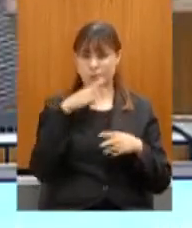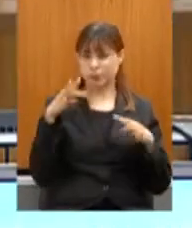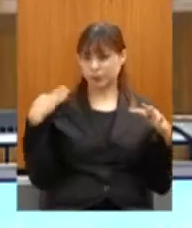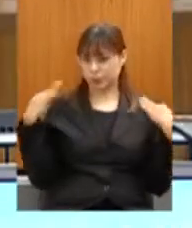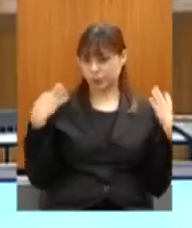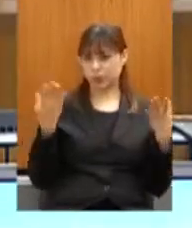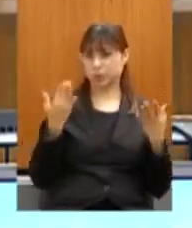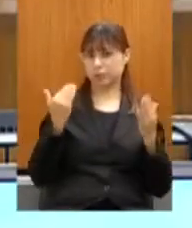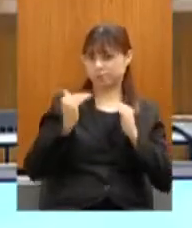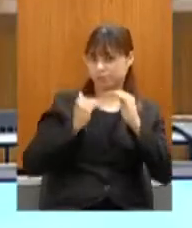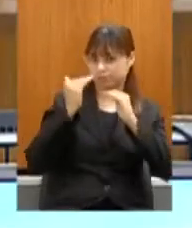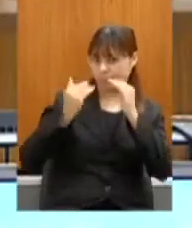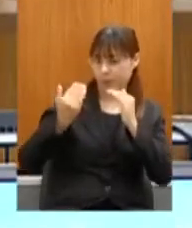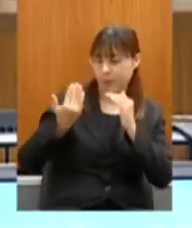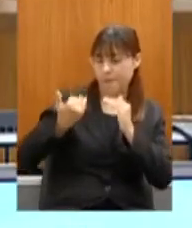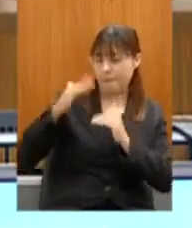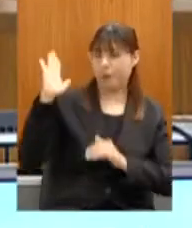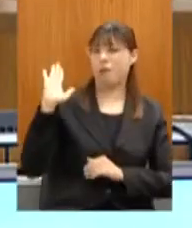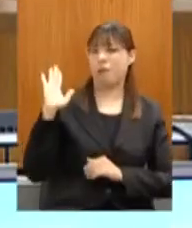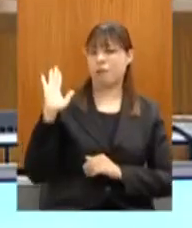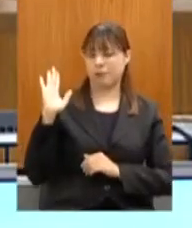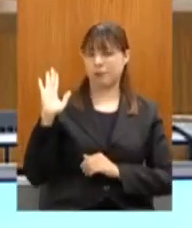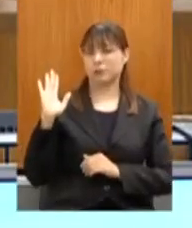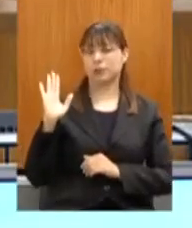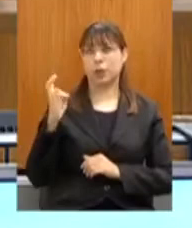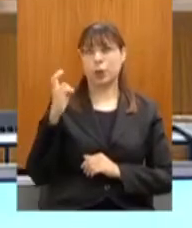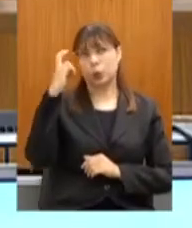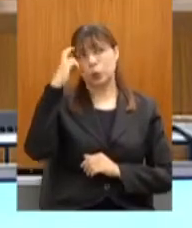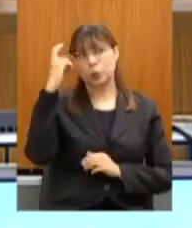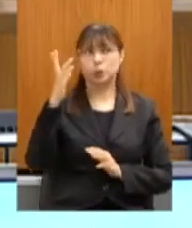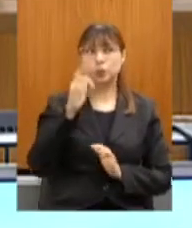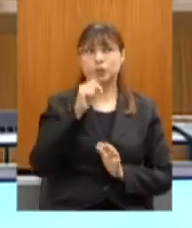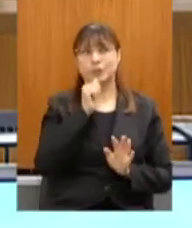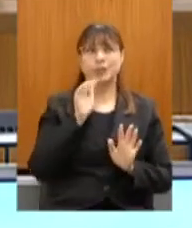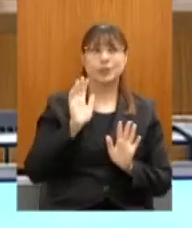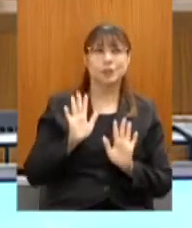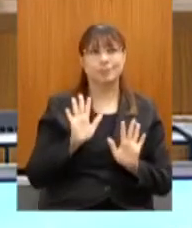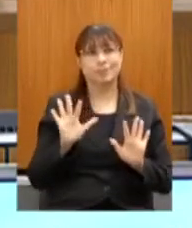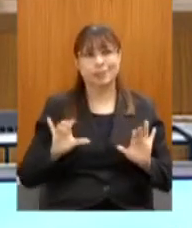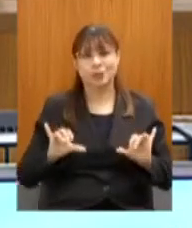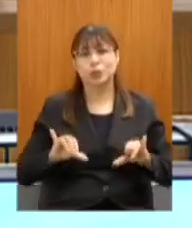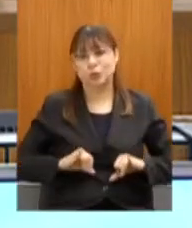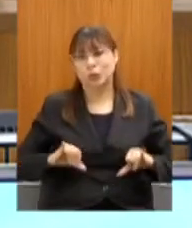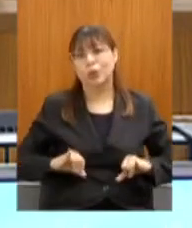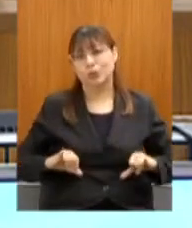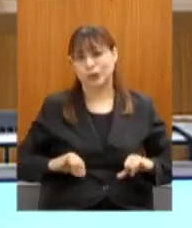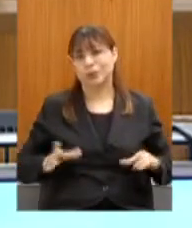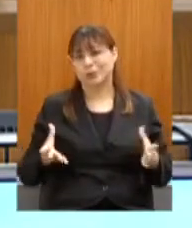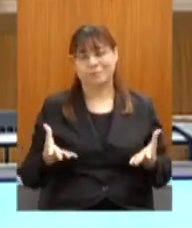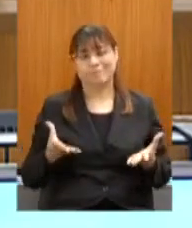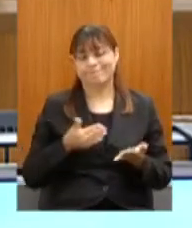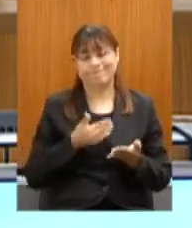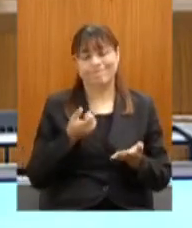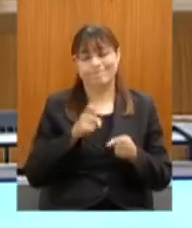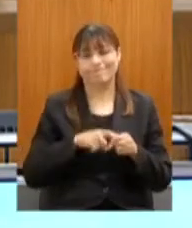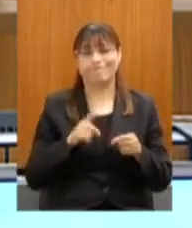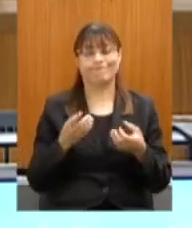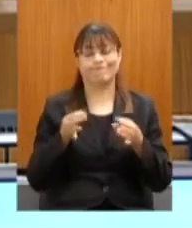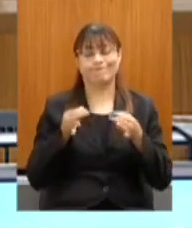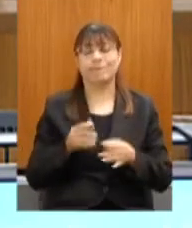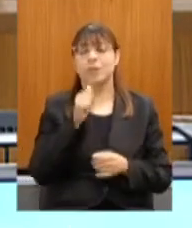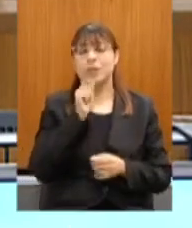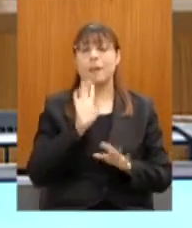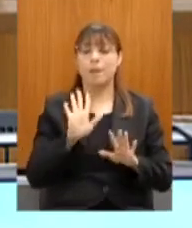nesse momento, na volta, na retomada, e vejo a cultura ainda sofrendo muito, mas o turismo tem essa função